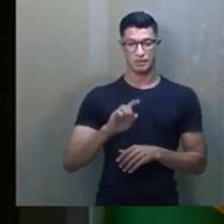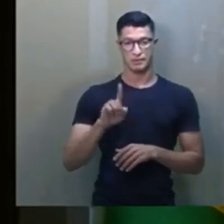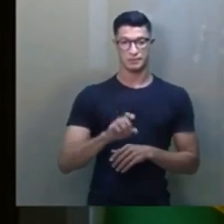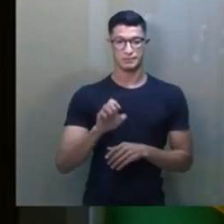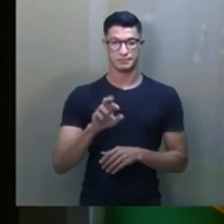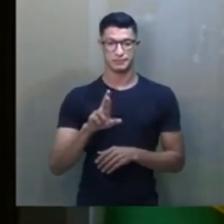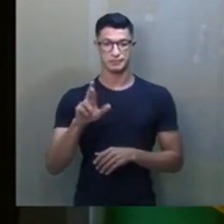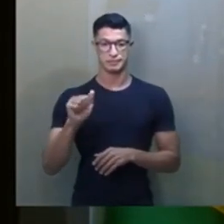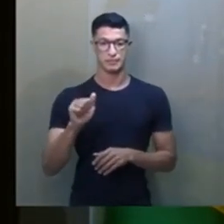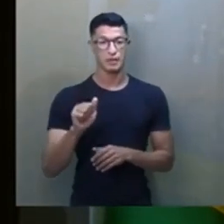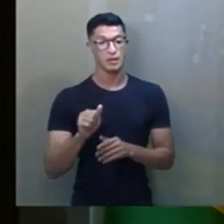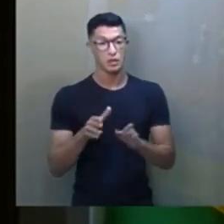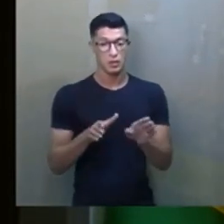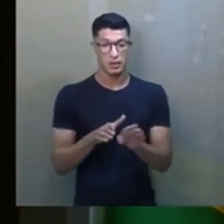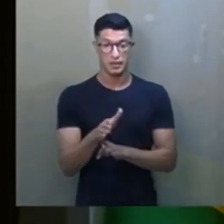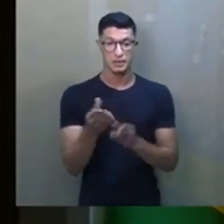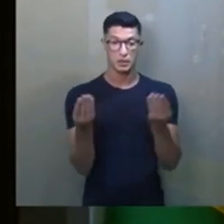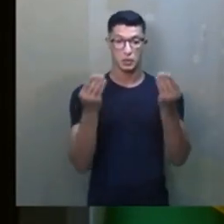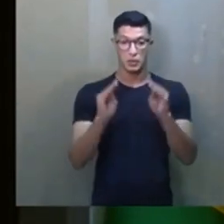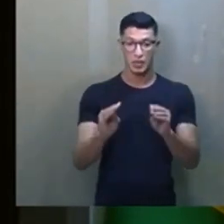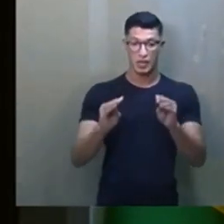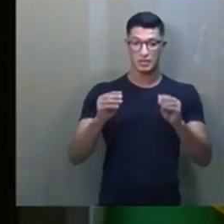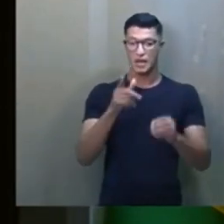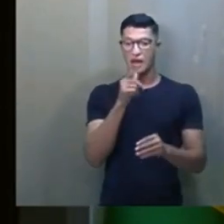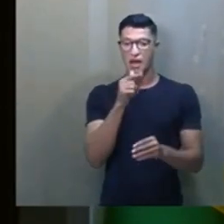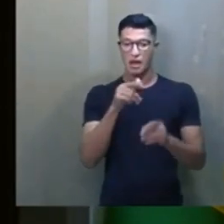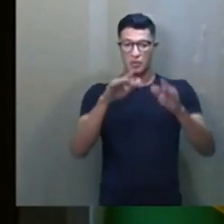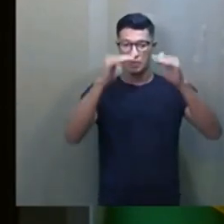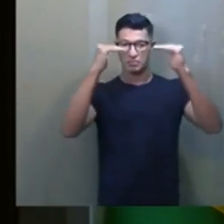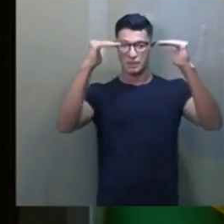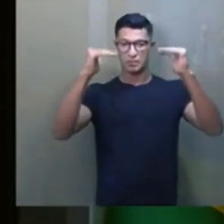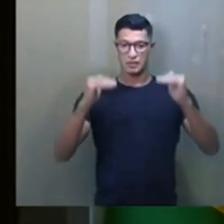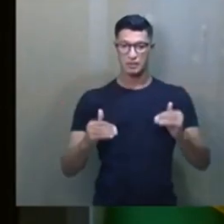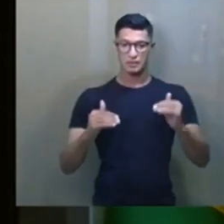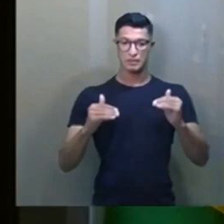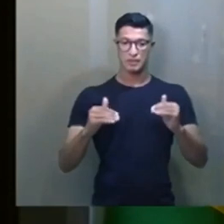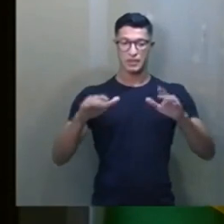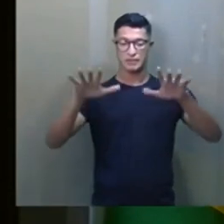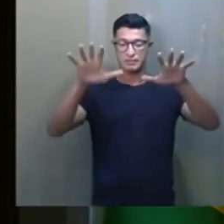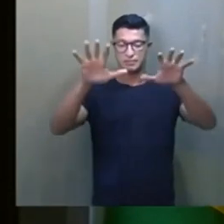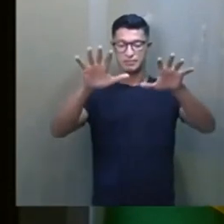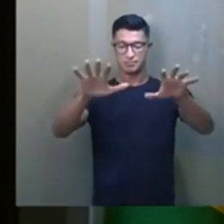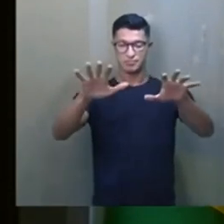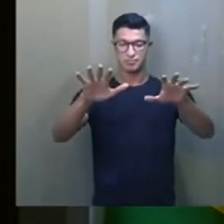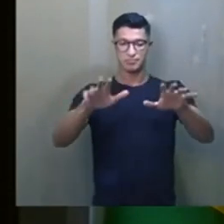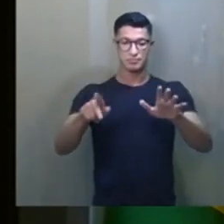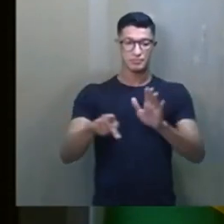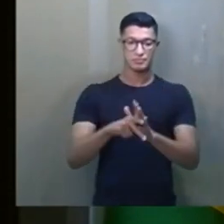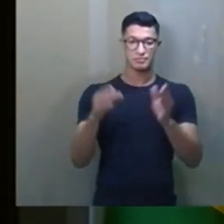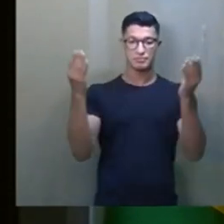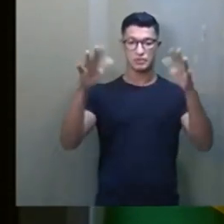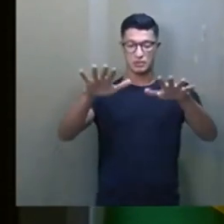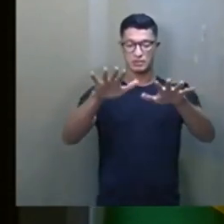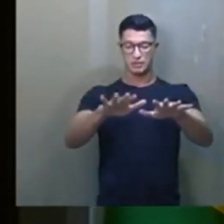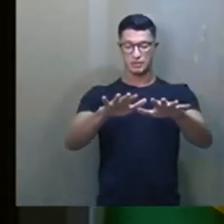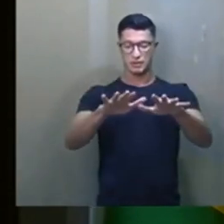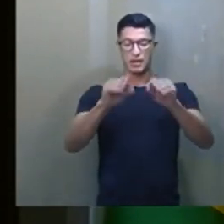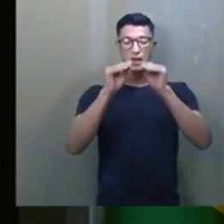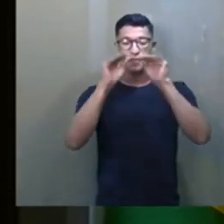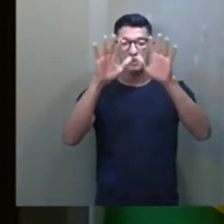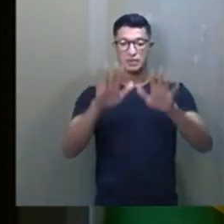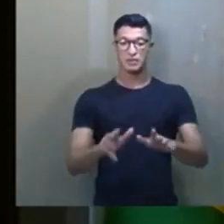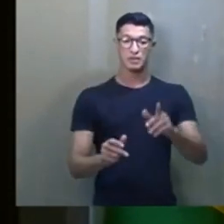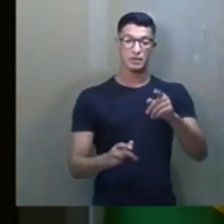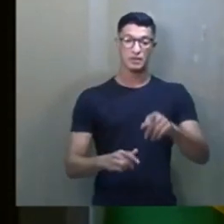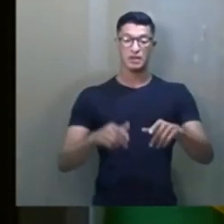orienta que ele colocasse algumas garrafas de água para que ele magnetizasse. Ele, então, põe suas mãos abençoadas.